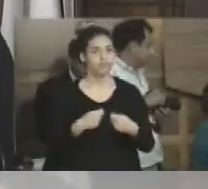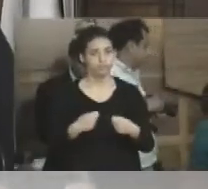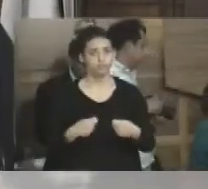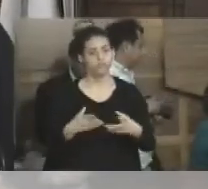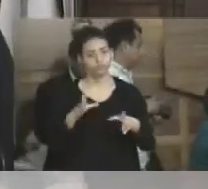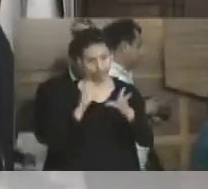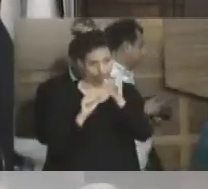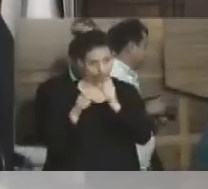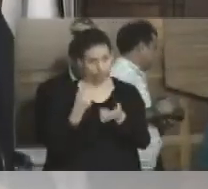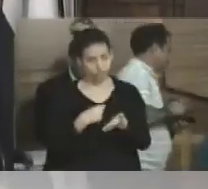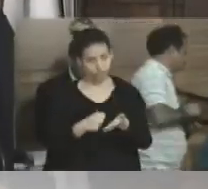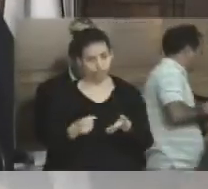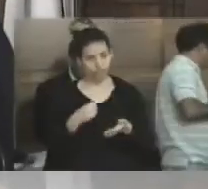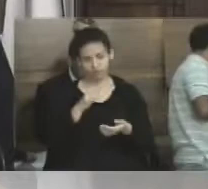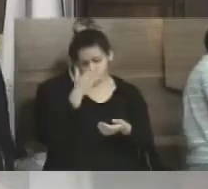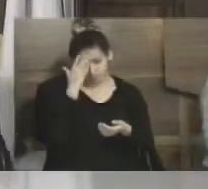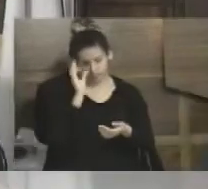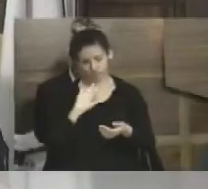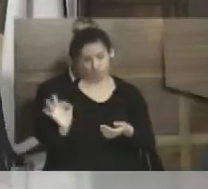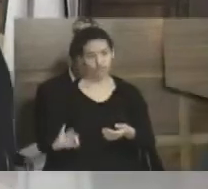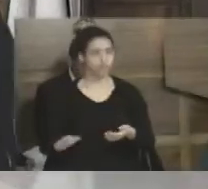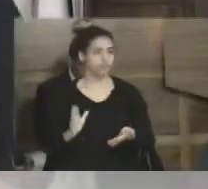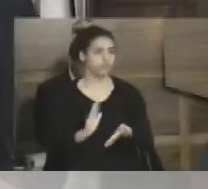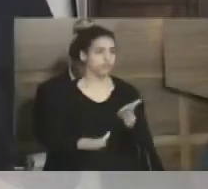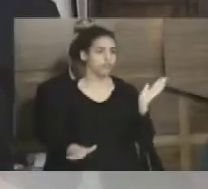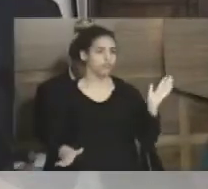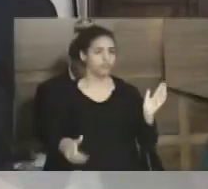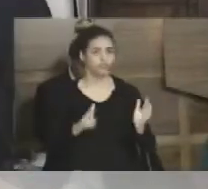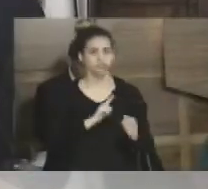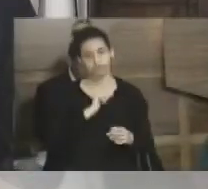Se não sabe escrever, pede para sair, tem gente que sabe.